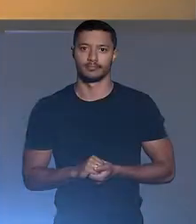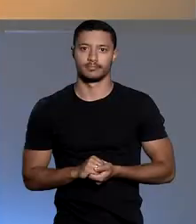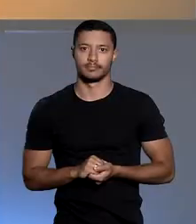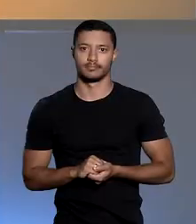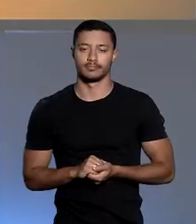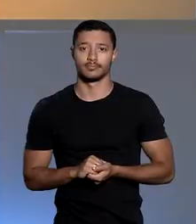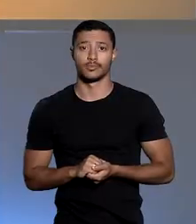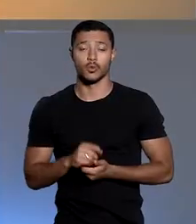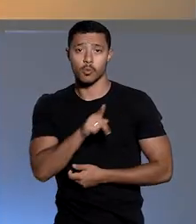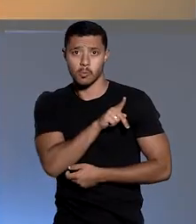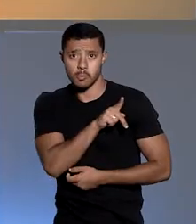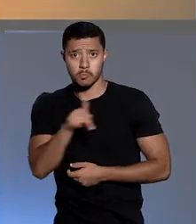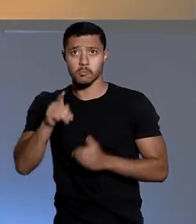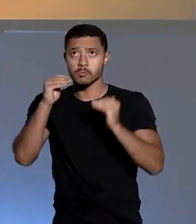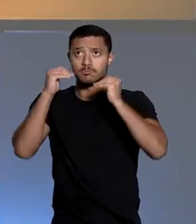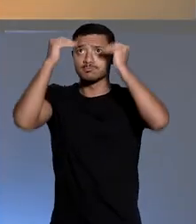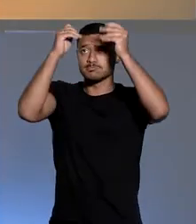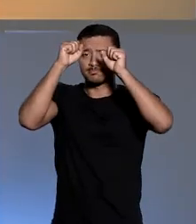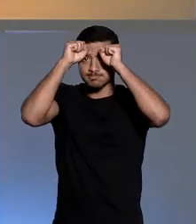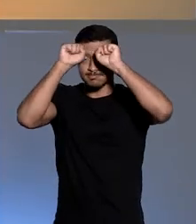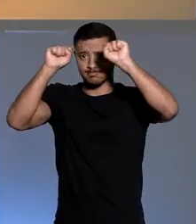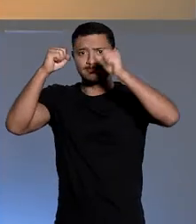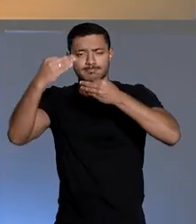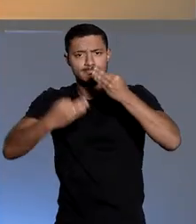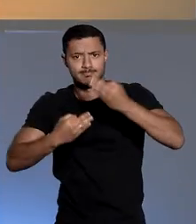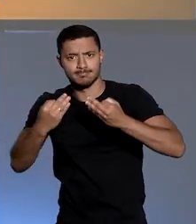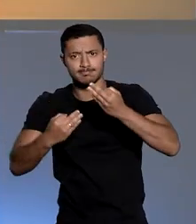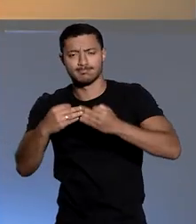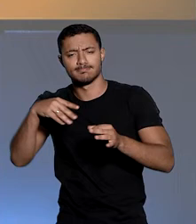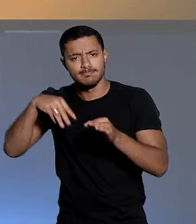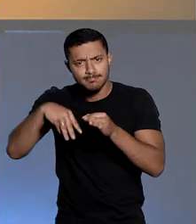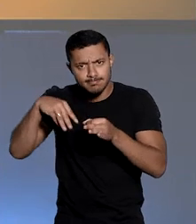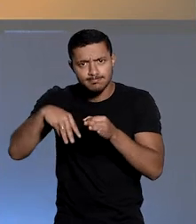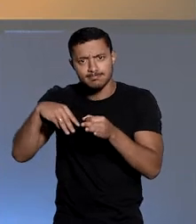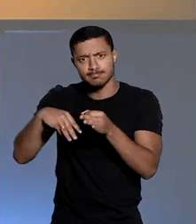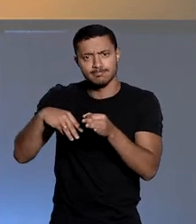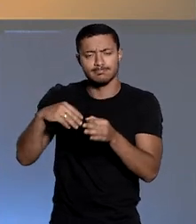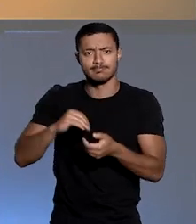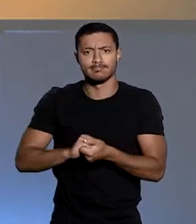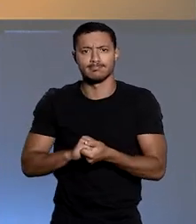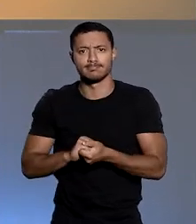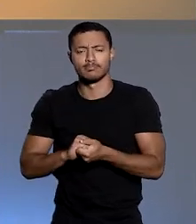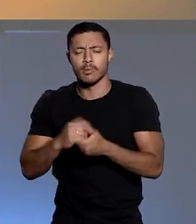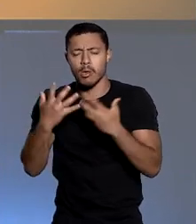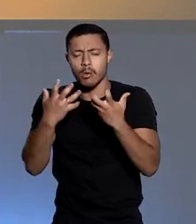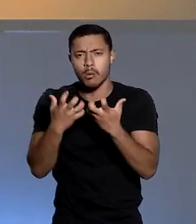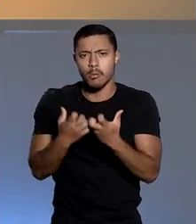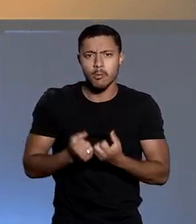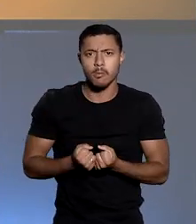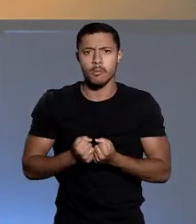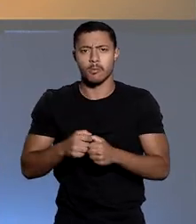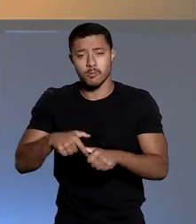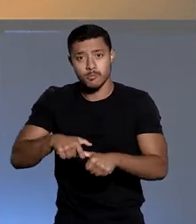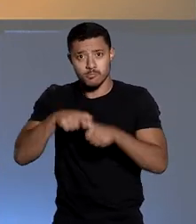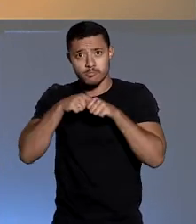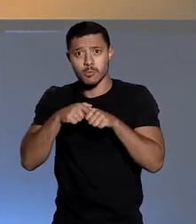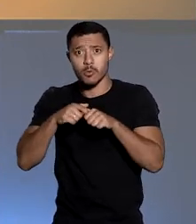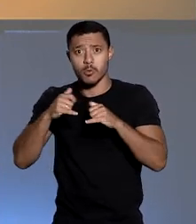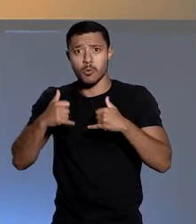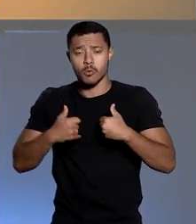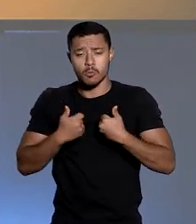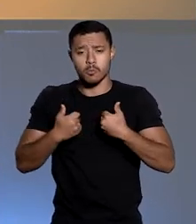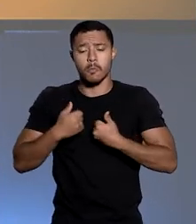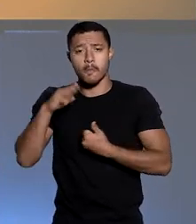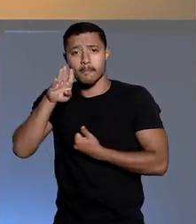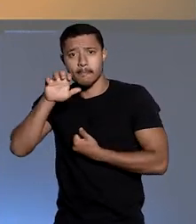O presidente do Superior Tribunal de Justiça, ministro Humberto Martins, confirmou liminar que suspendeu os shows da